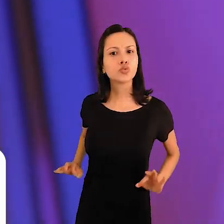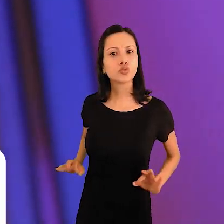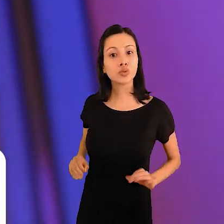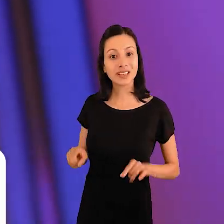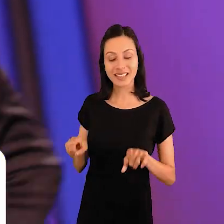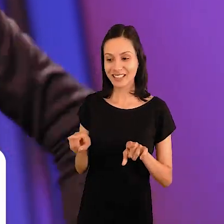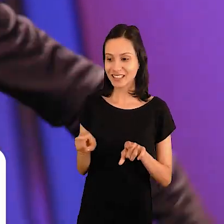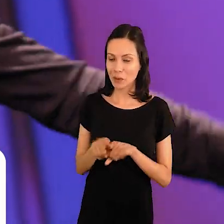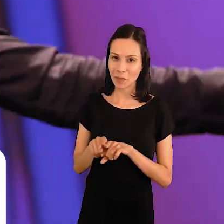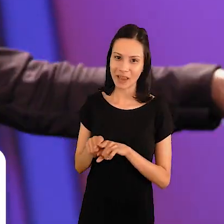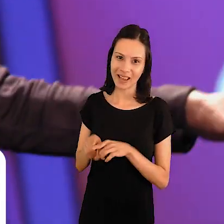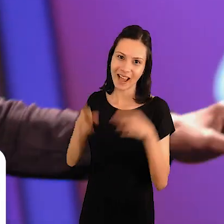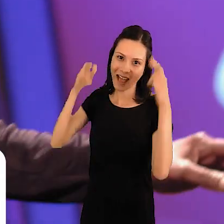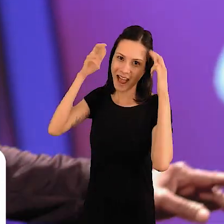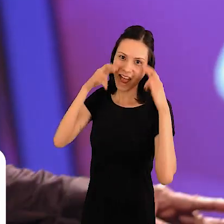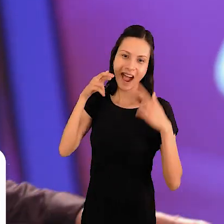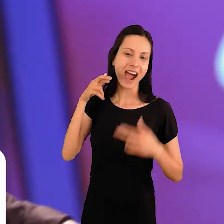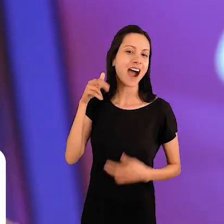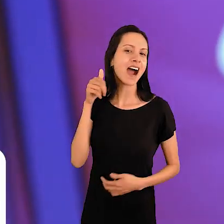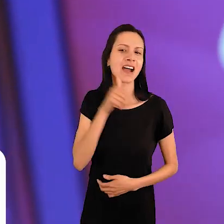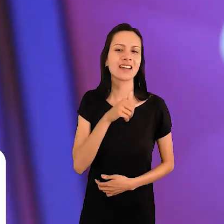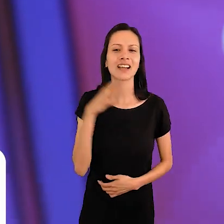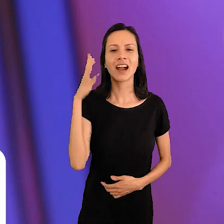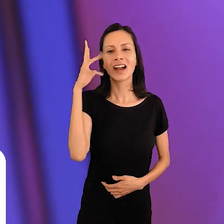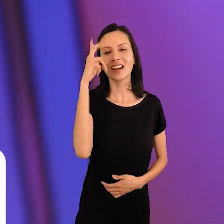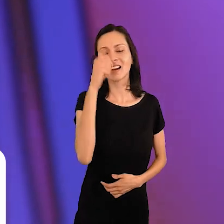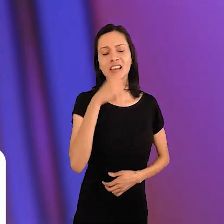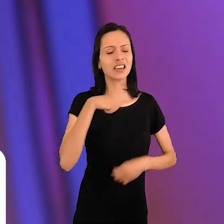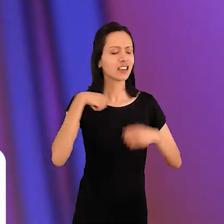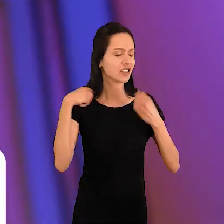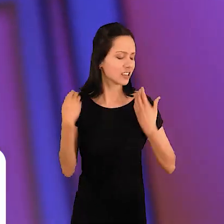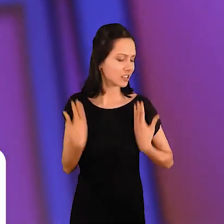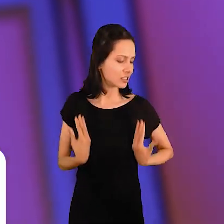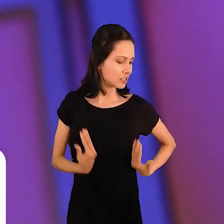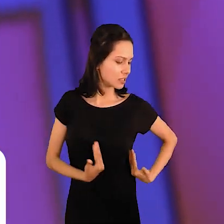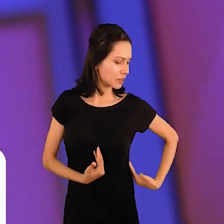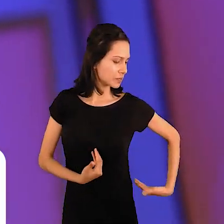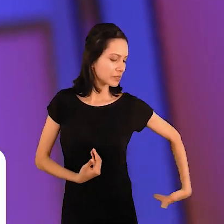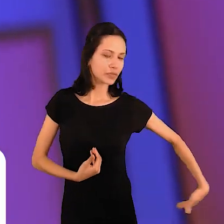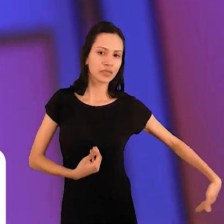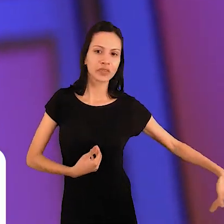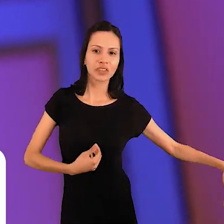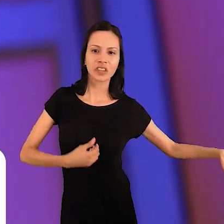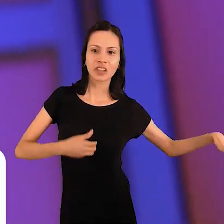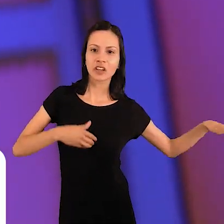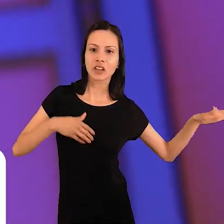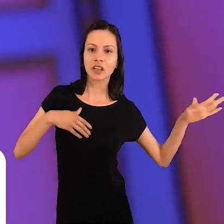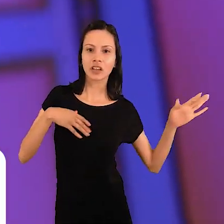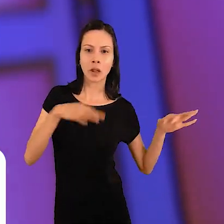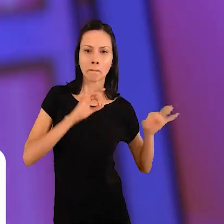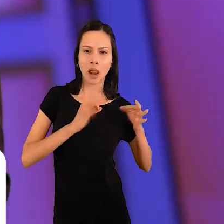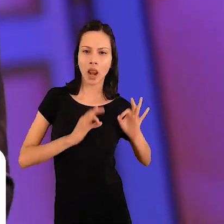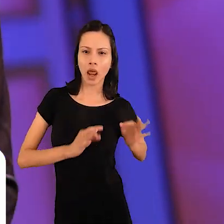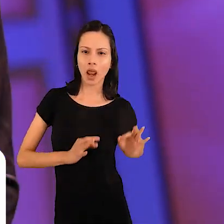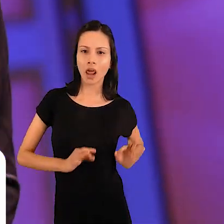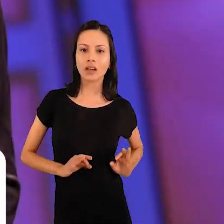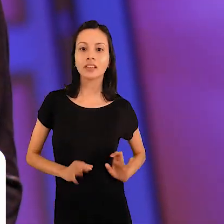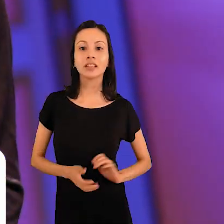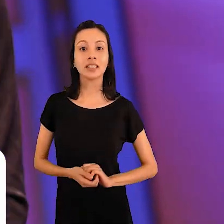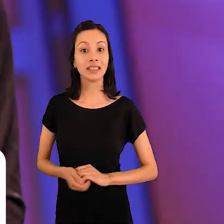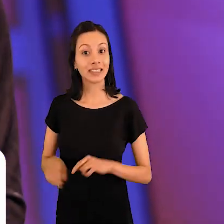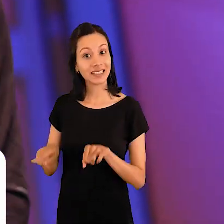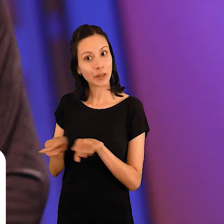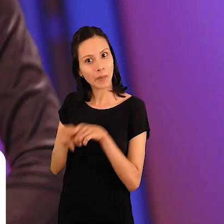majestosa, com uma cauda infinita, cravejada de brilhantes. E a princesa,